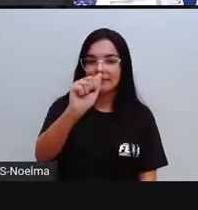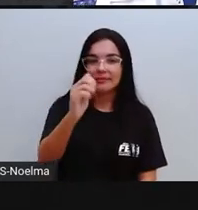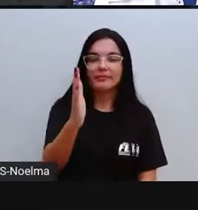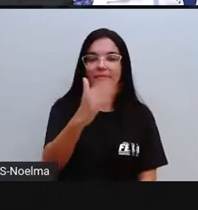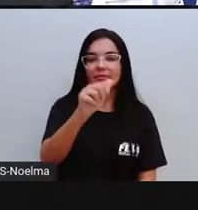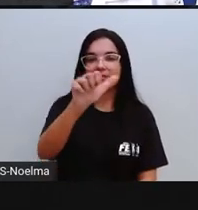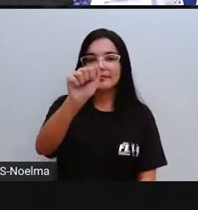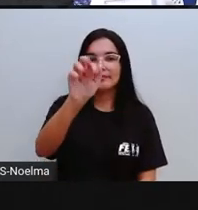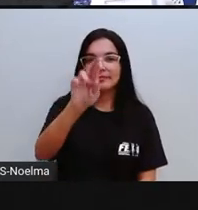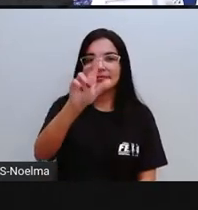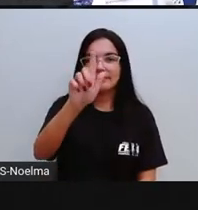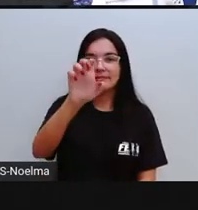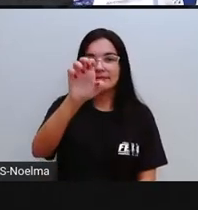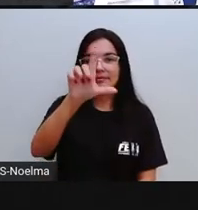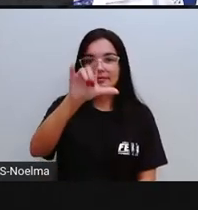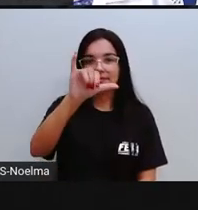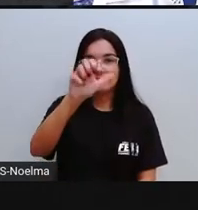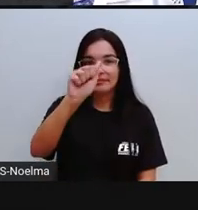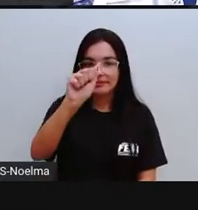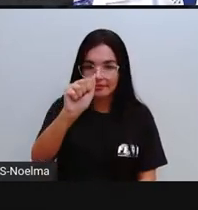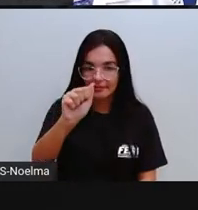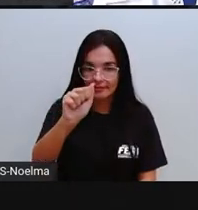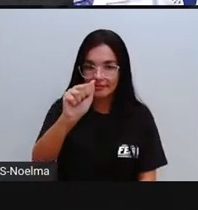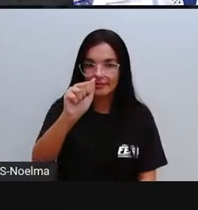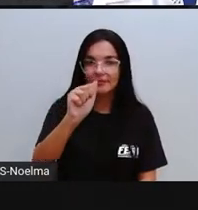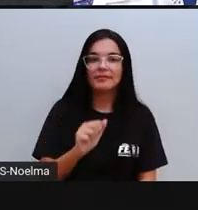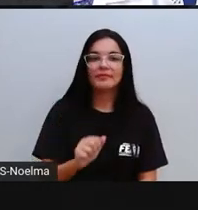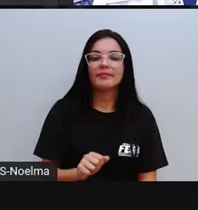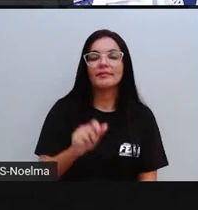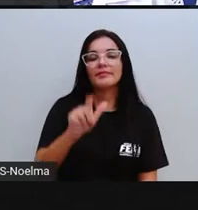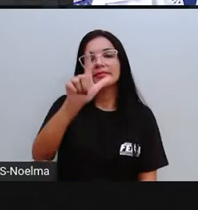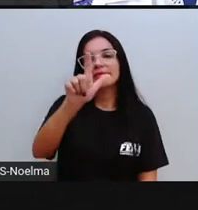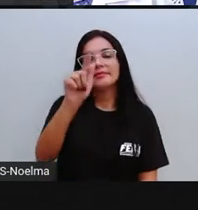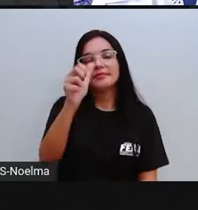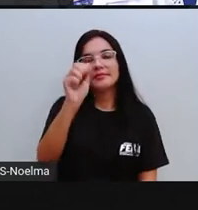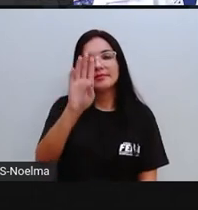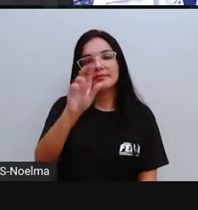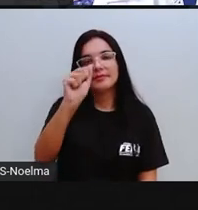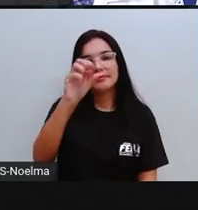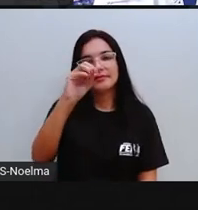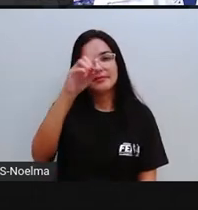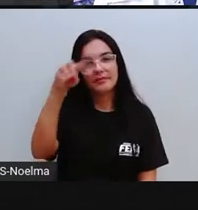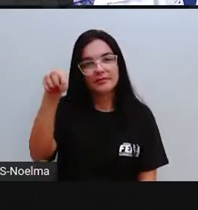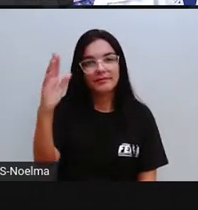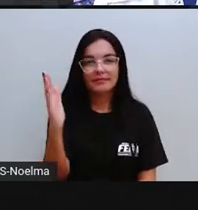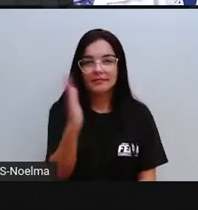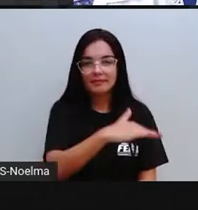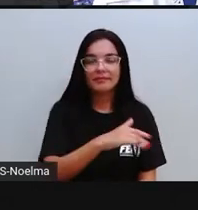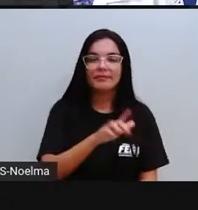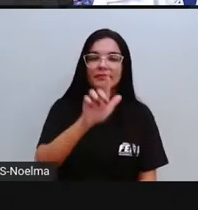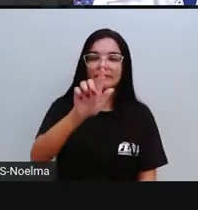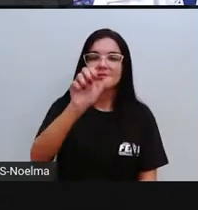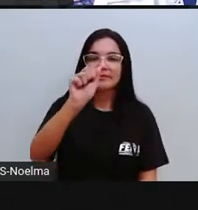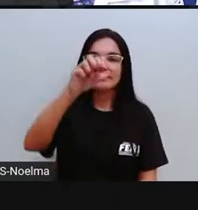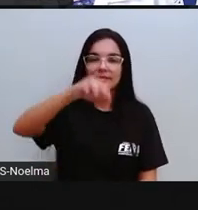Angola, Argélia, ó, tô passando a seta, Gabão, Gâmbia,